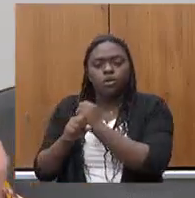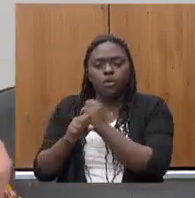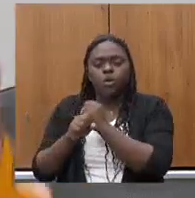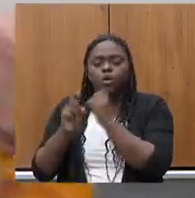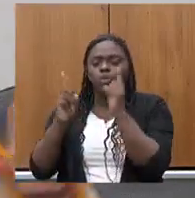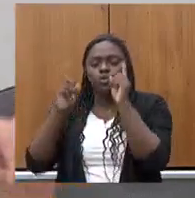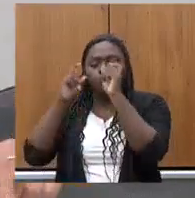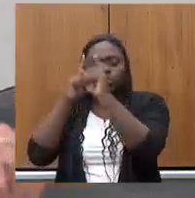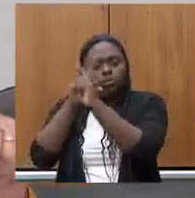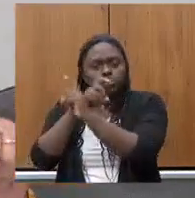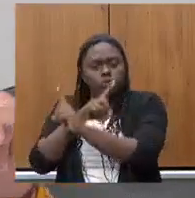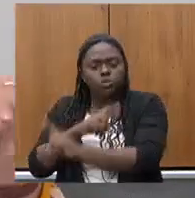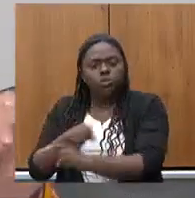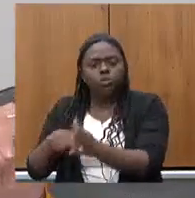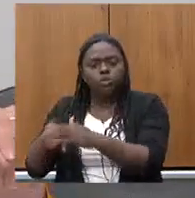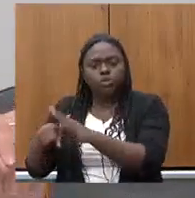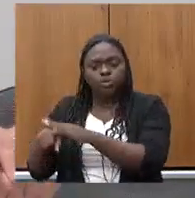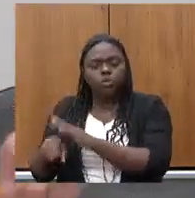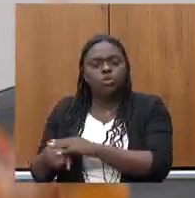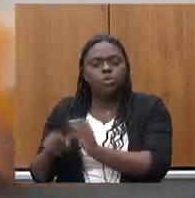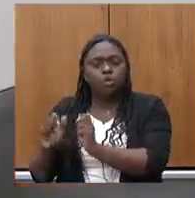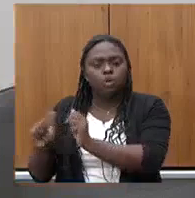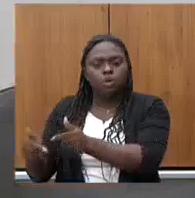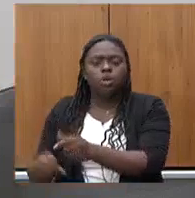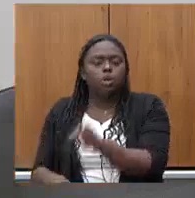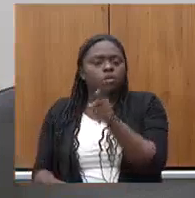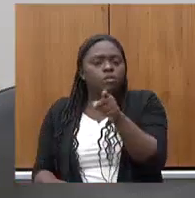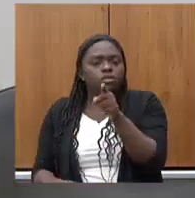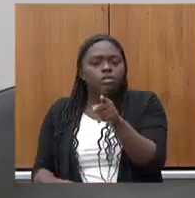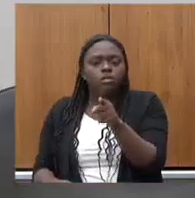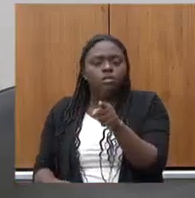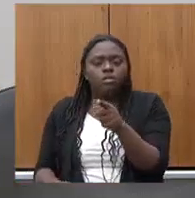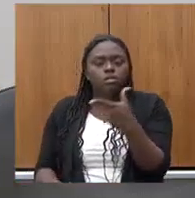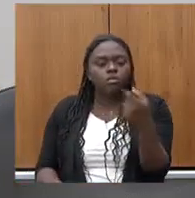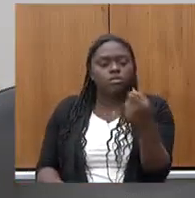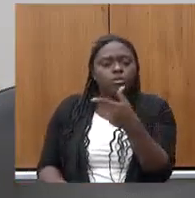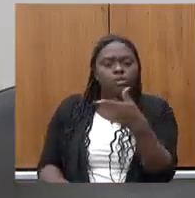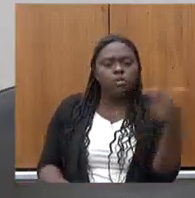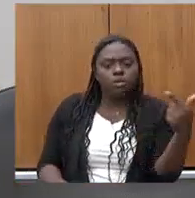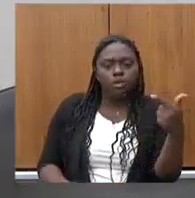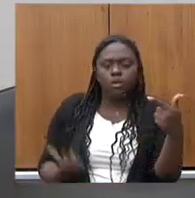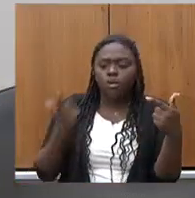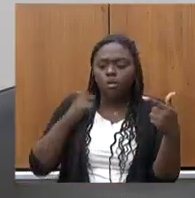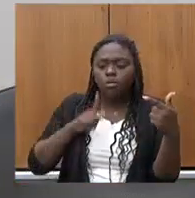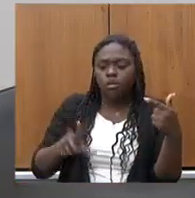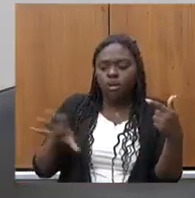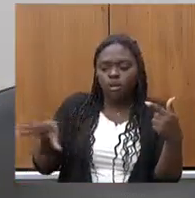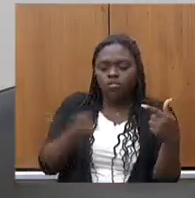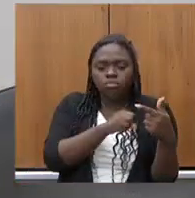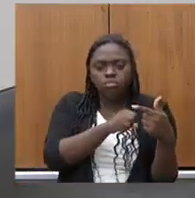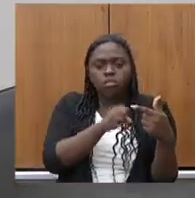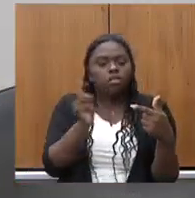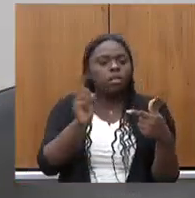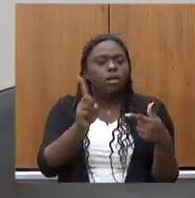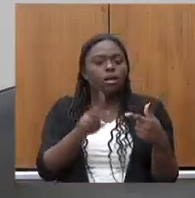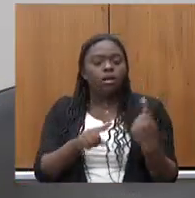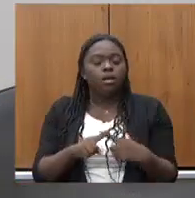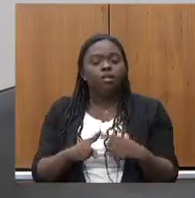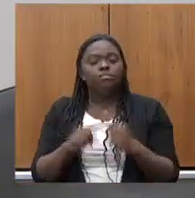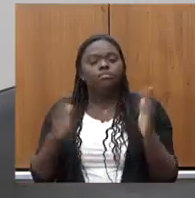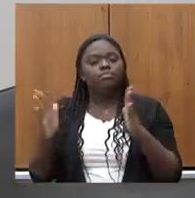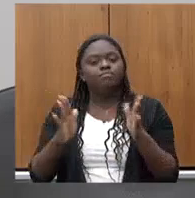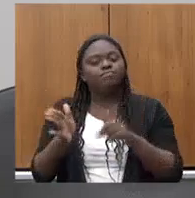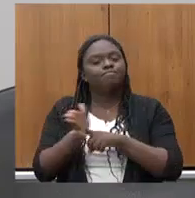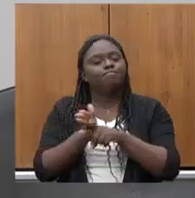dificuldades na execução do orçamento da FAPMIG você não recupera em 2022 você não recupera em 2023 porque o processo de